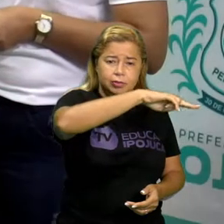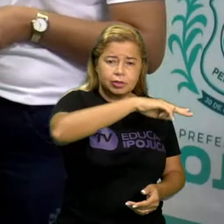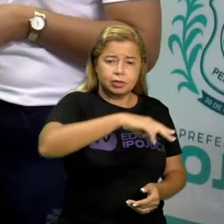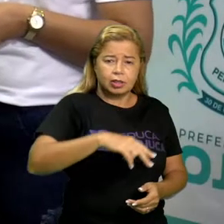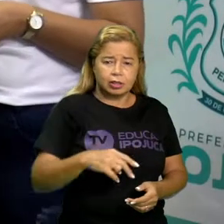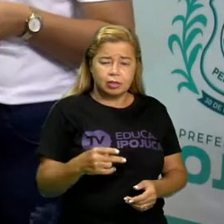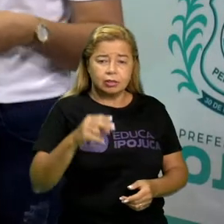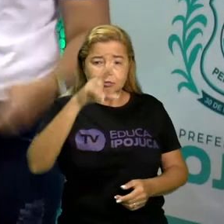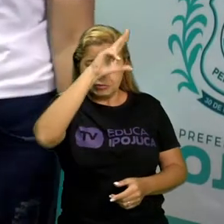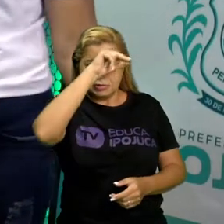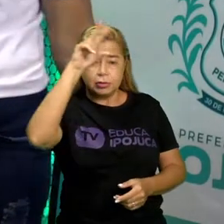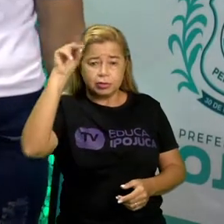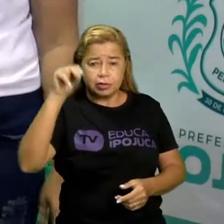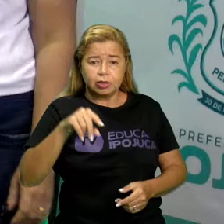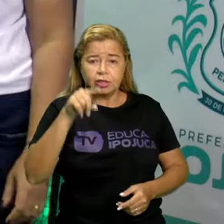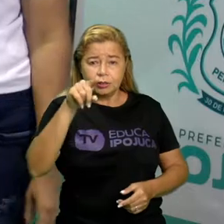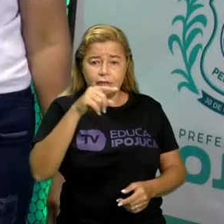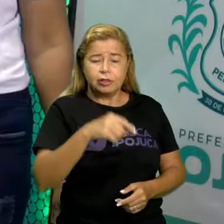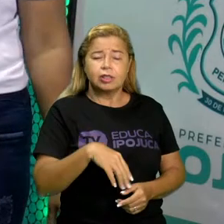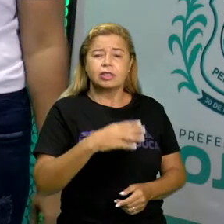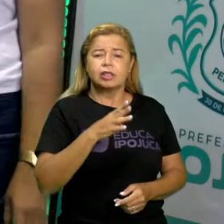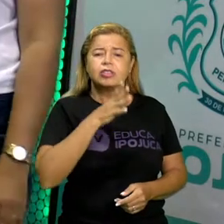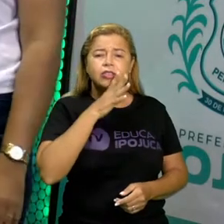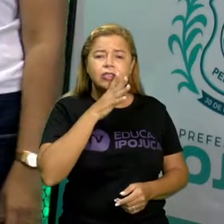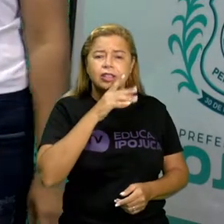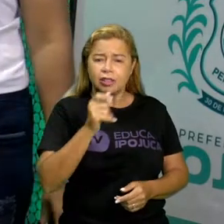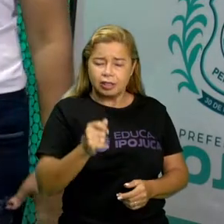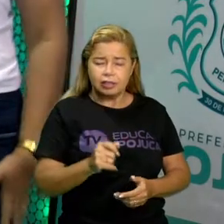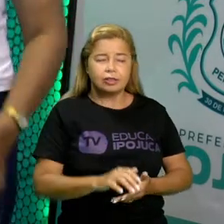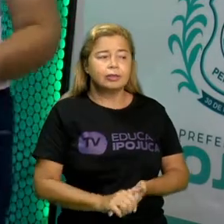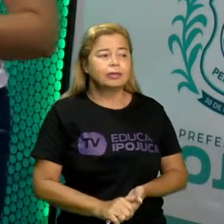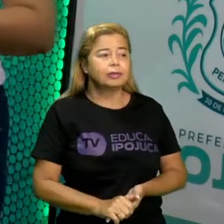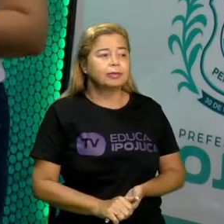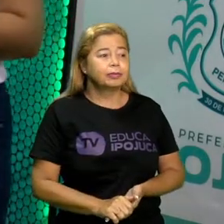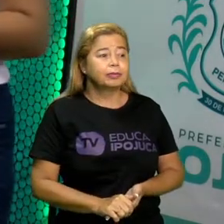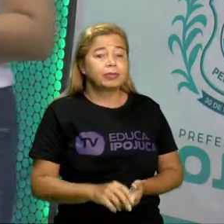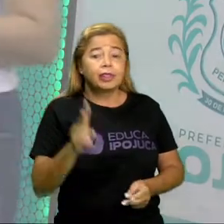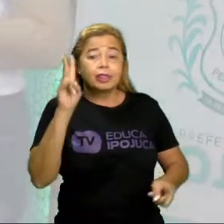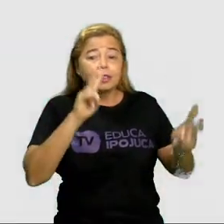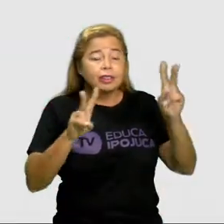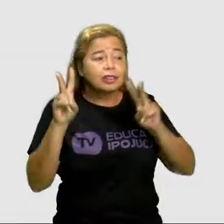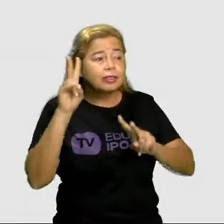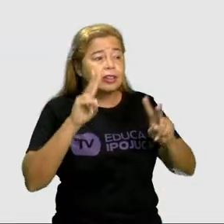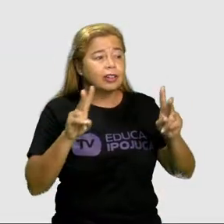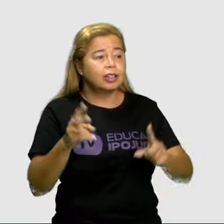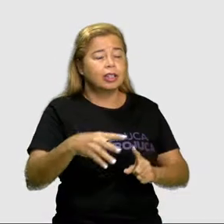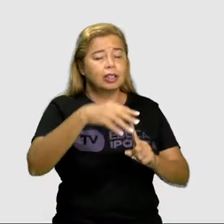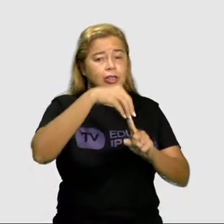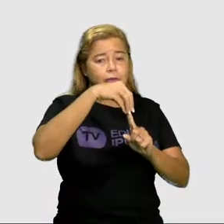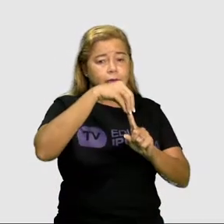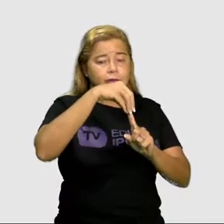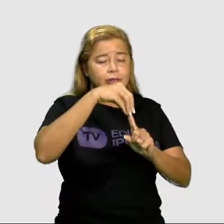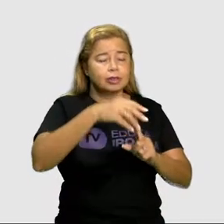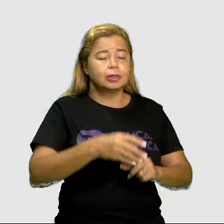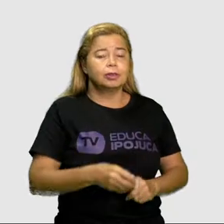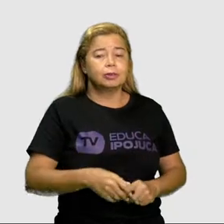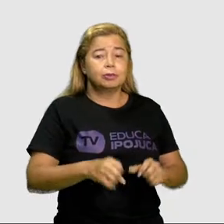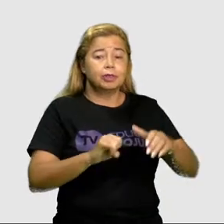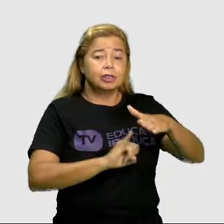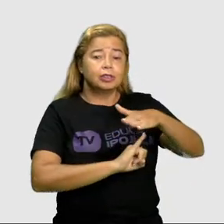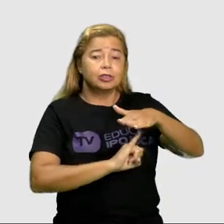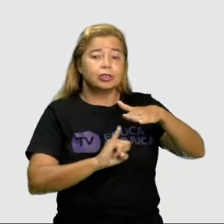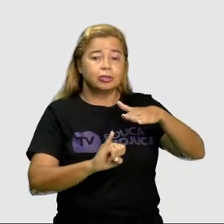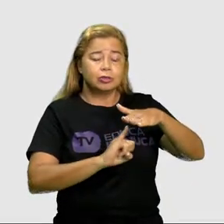Quem sabe onde fica a Prefeitura do Ipojuca? Aqui a gente vai perceber que as principais instituições são